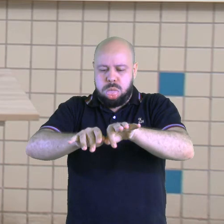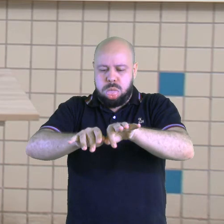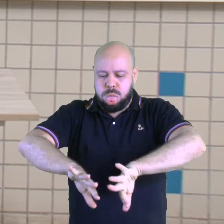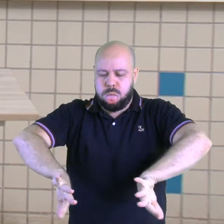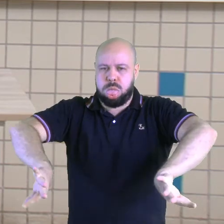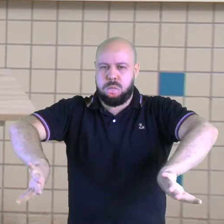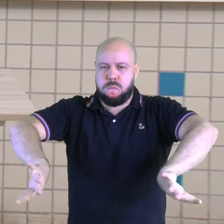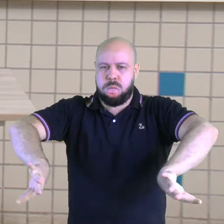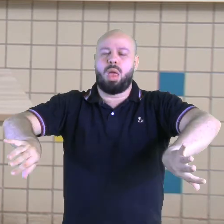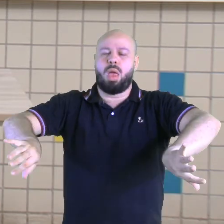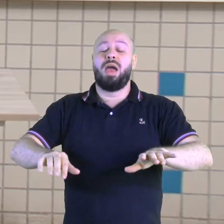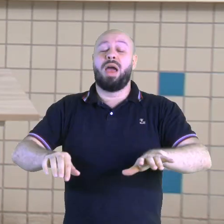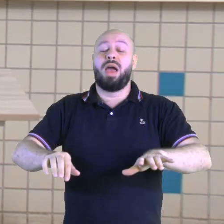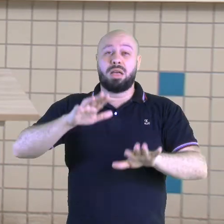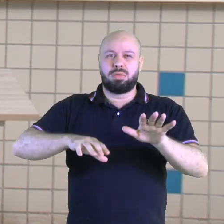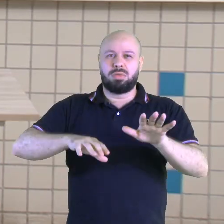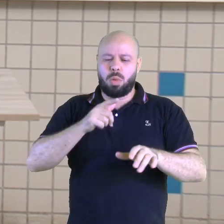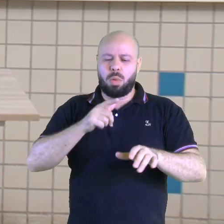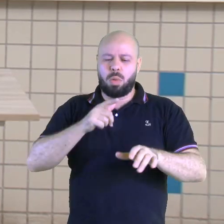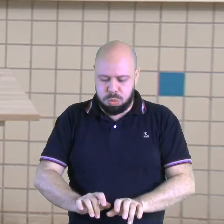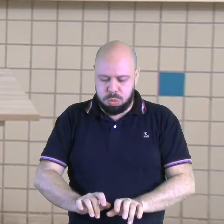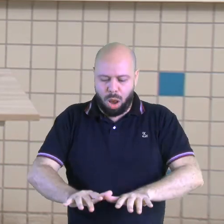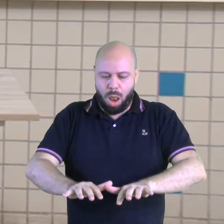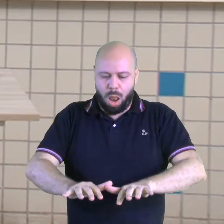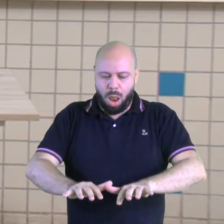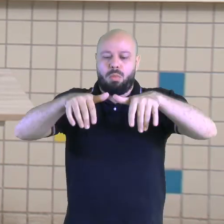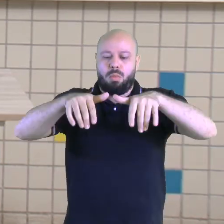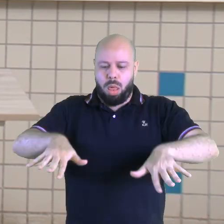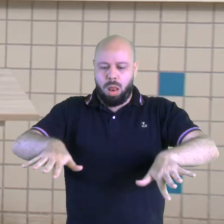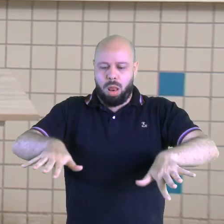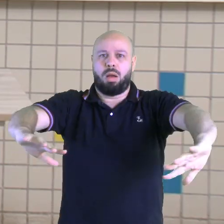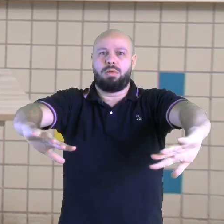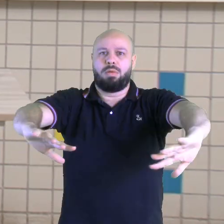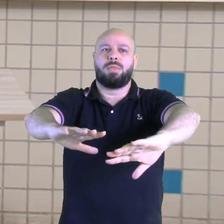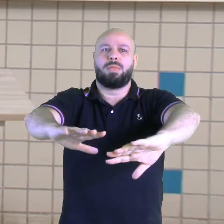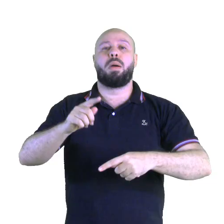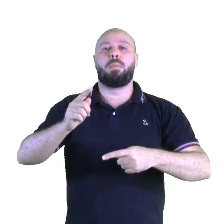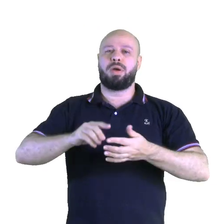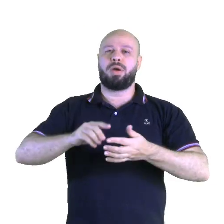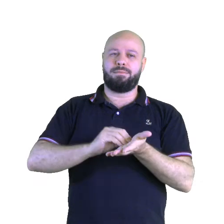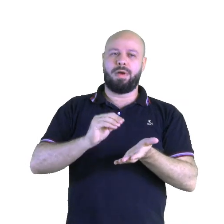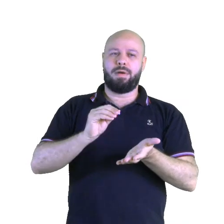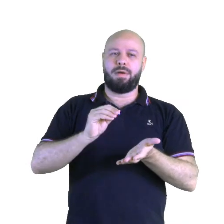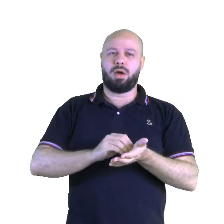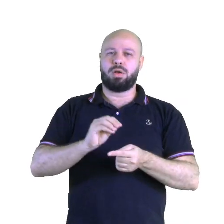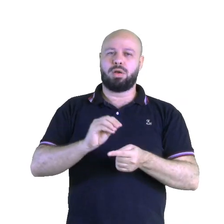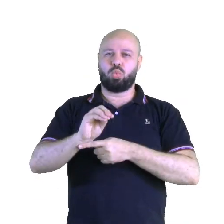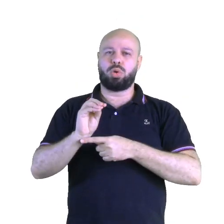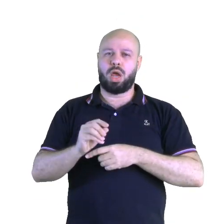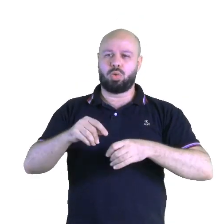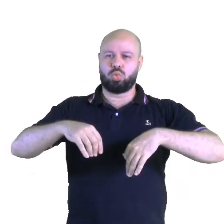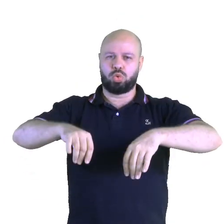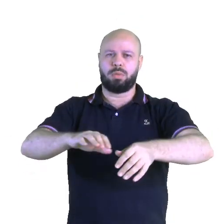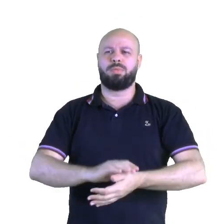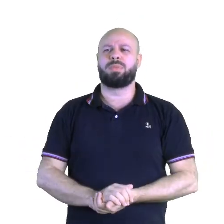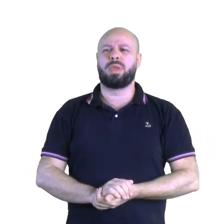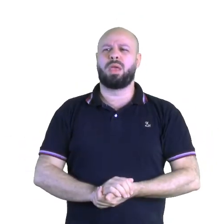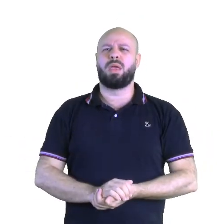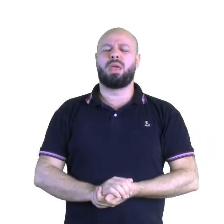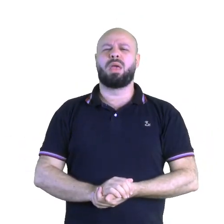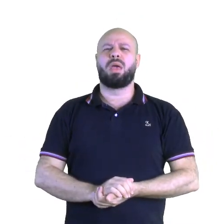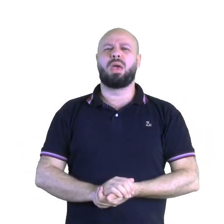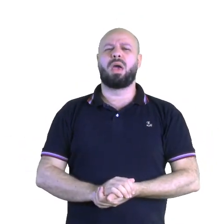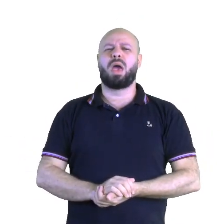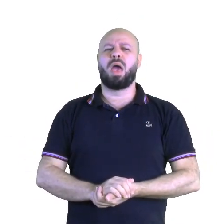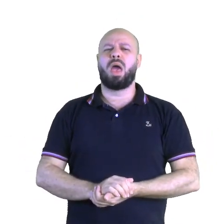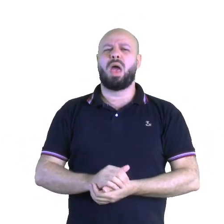inundações. Tudo isso é fruto do quê? Do mau zelo do solo. Qual o impacto do uso da água na produção dos alimentos?